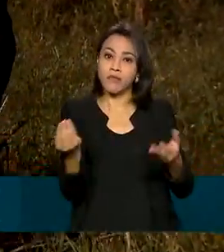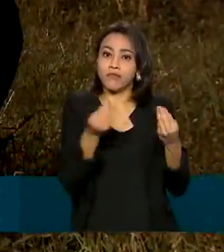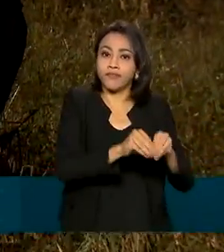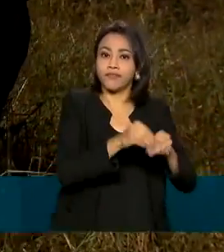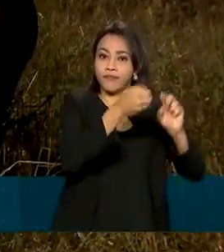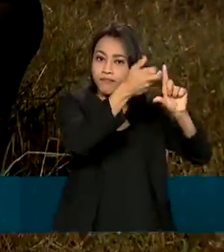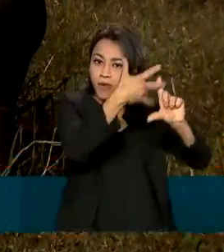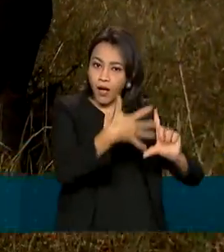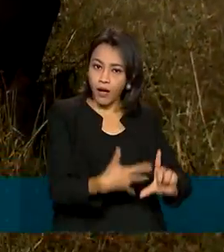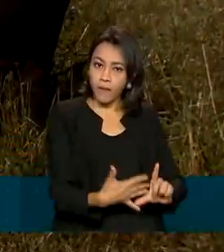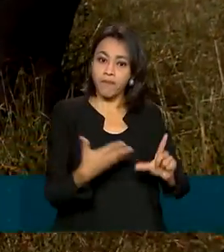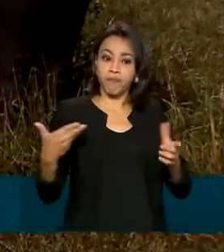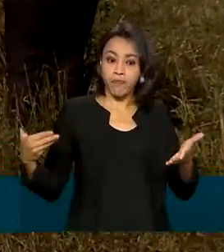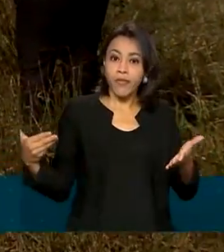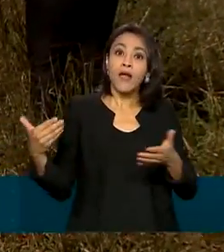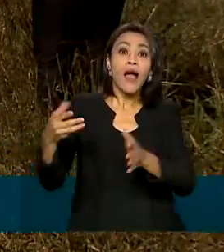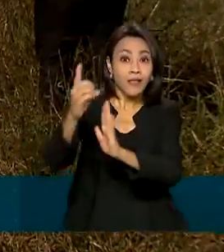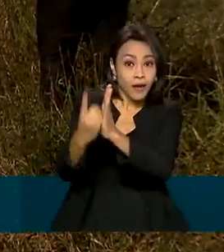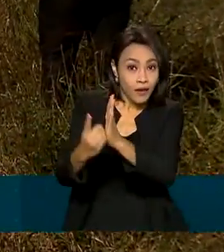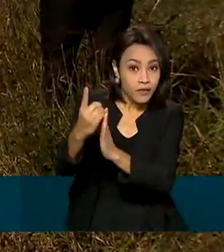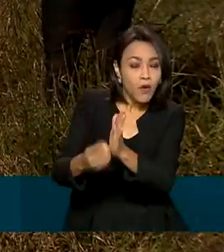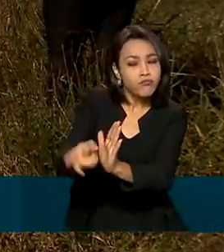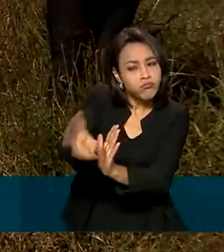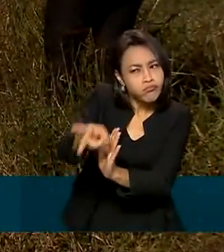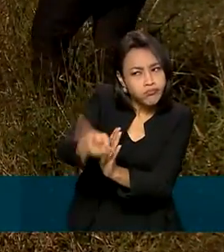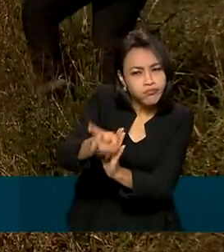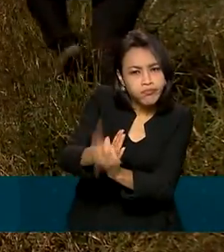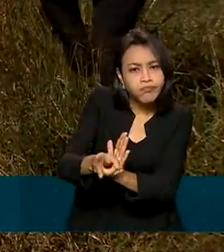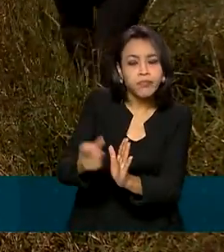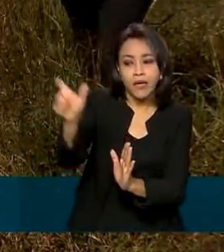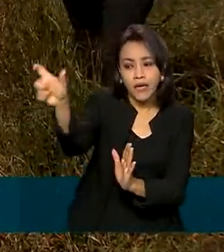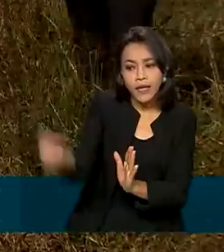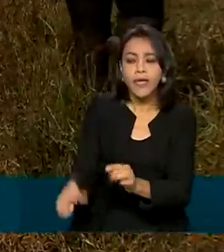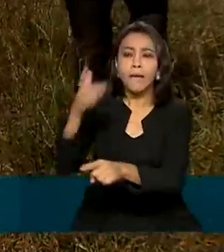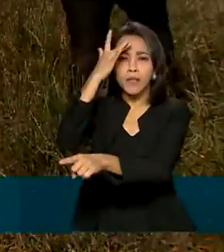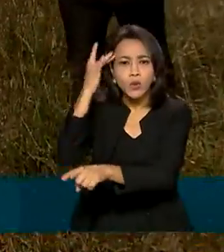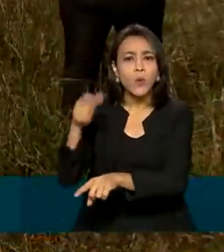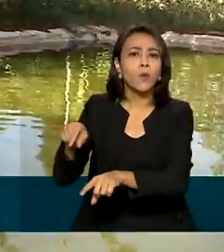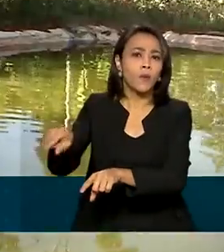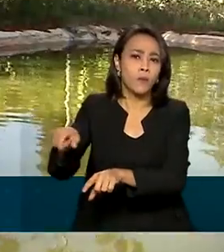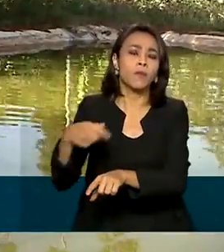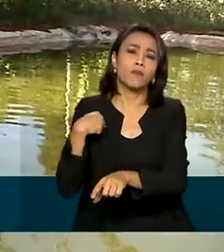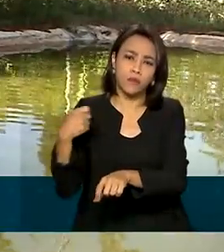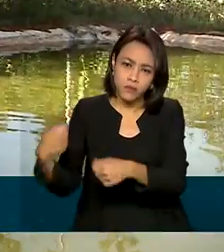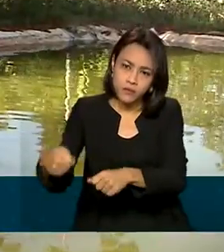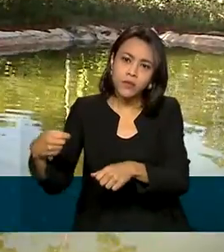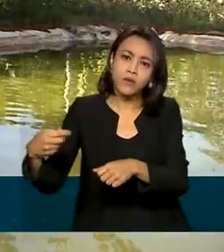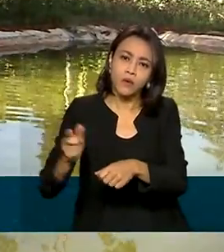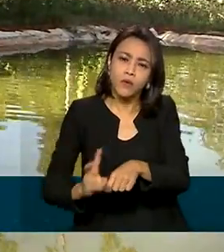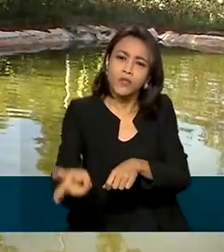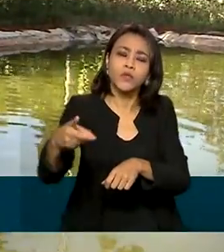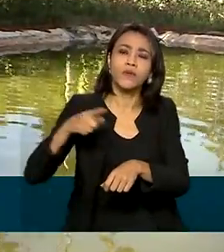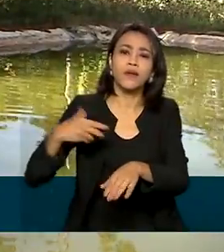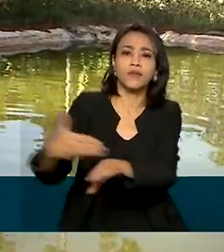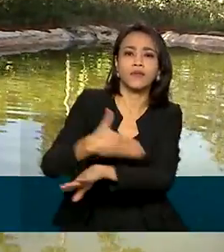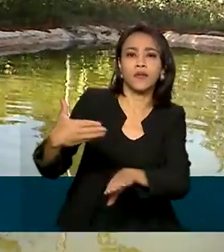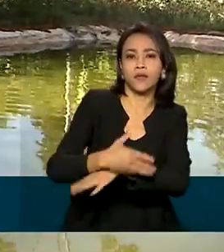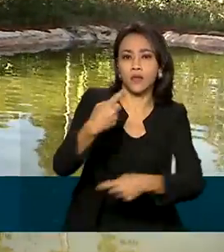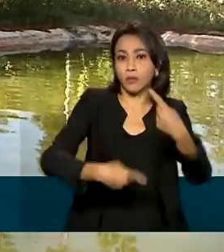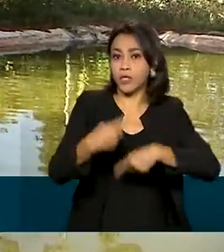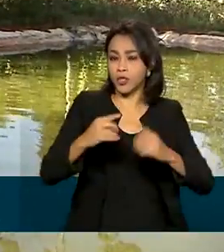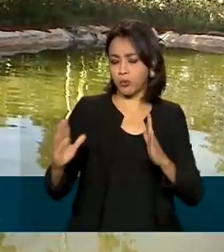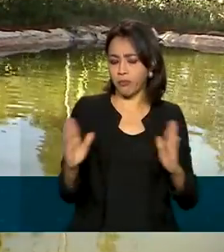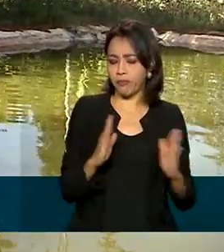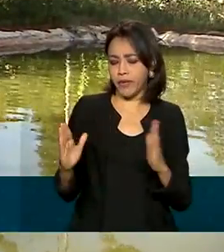já emitida permanece ativa e o produtor beneficiário continua tendo acesso às políticas públicas pelo prazo de